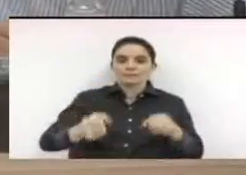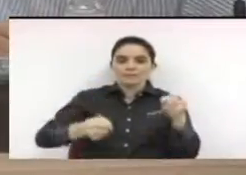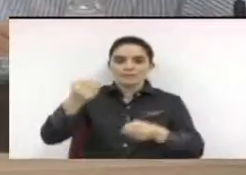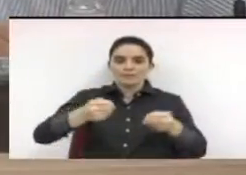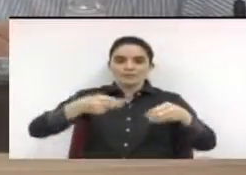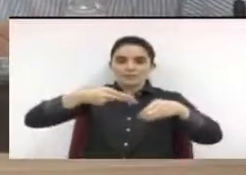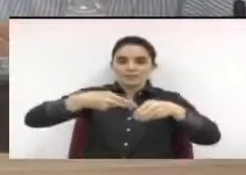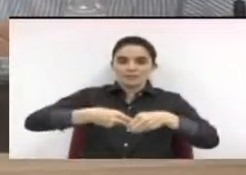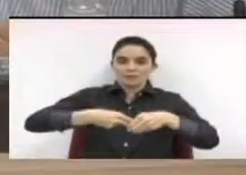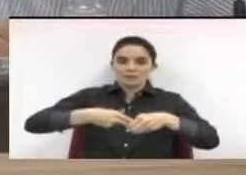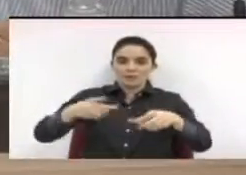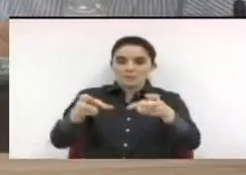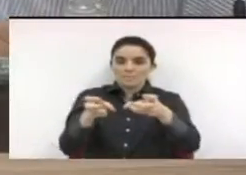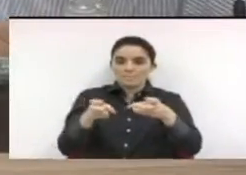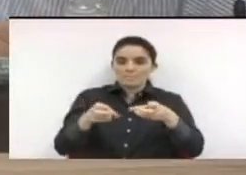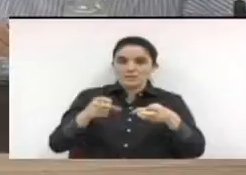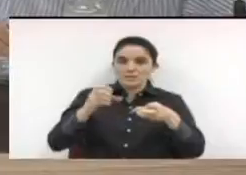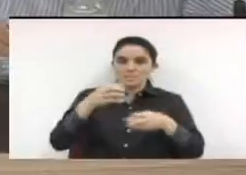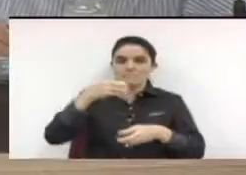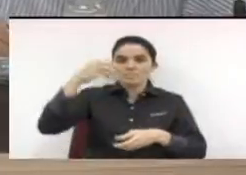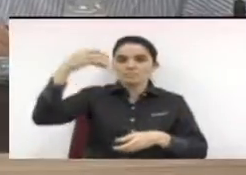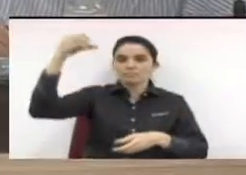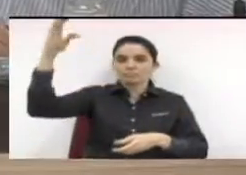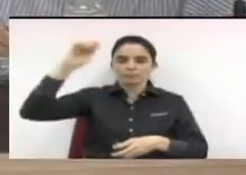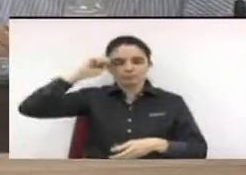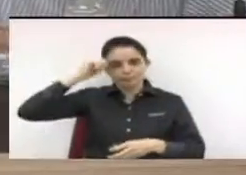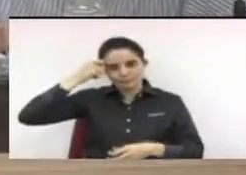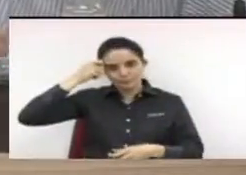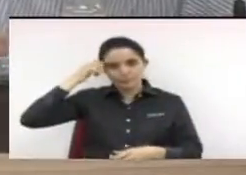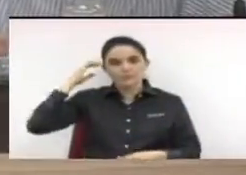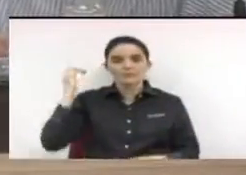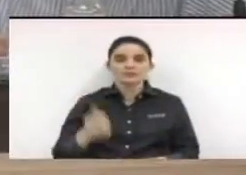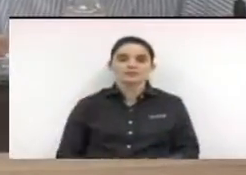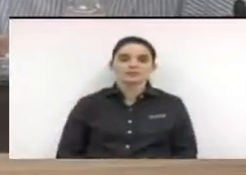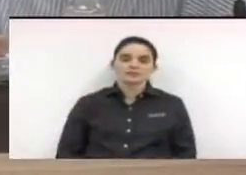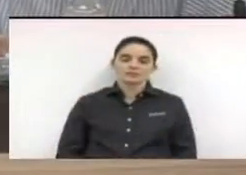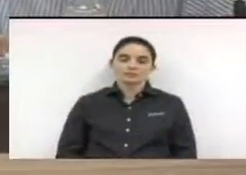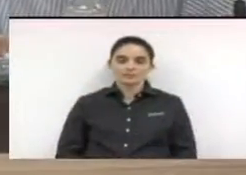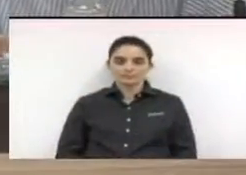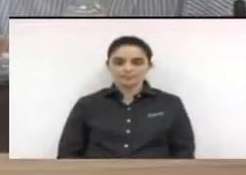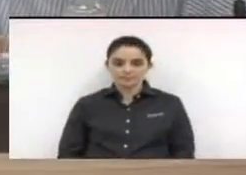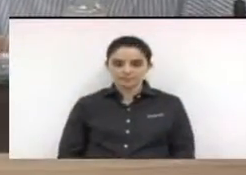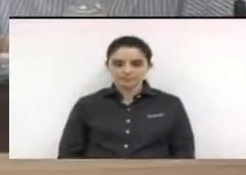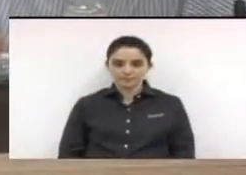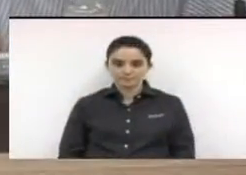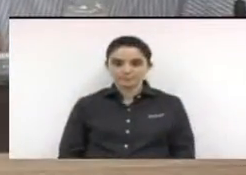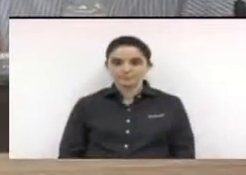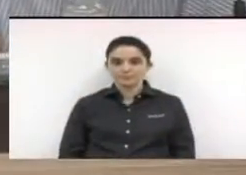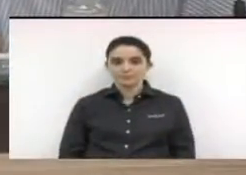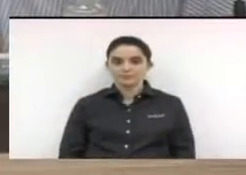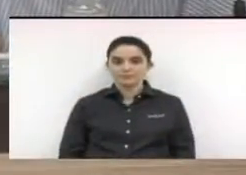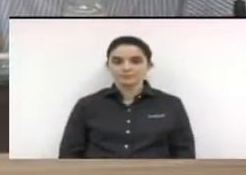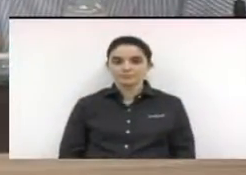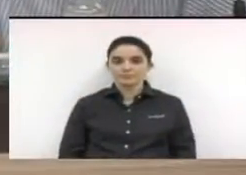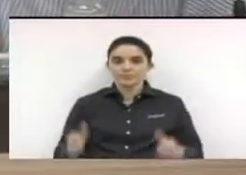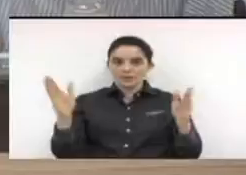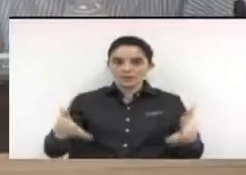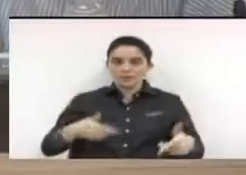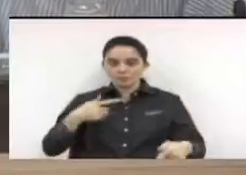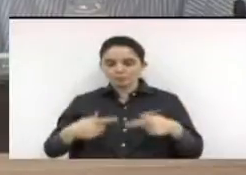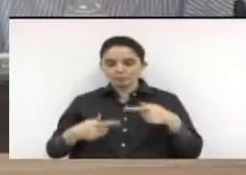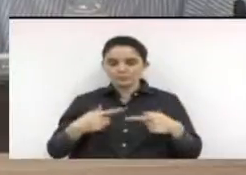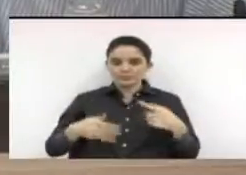emissão da fumaça preta de veículos movidos a óleo diesel e da outras providências. Está em